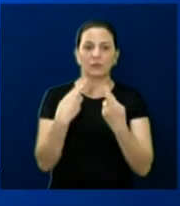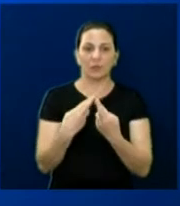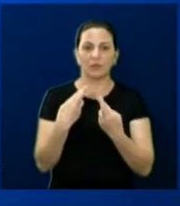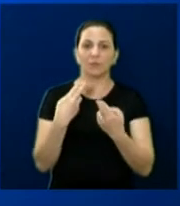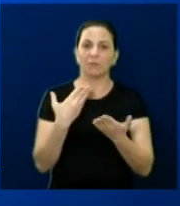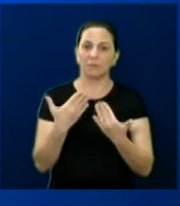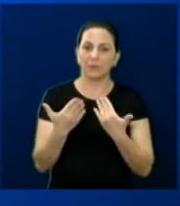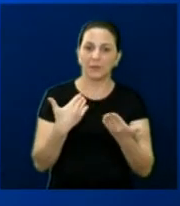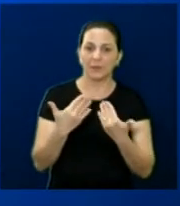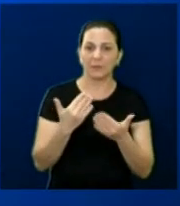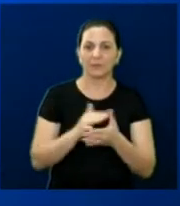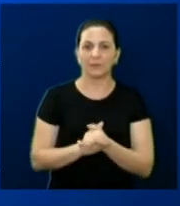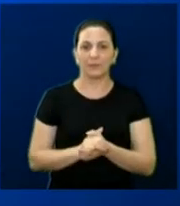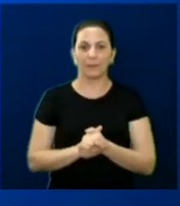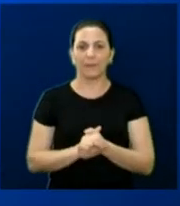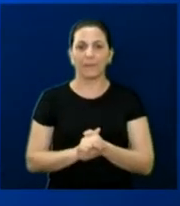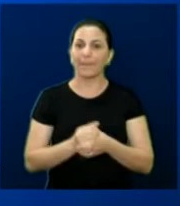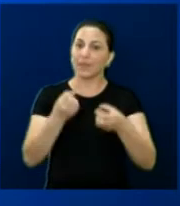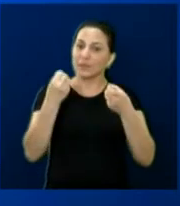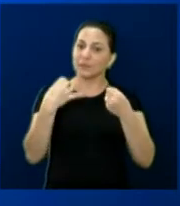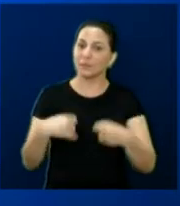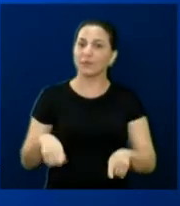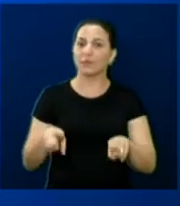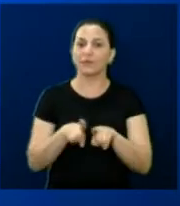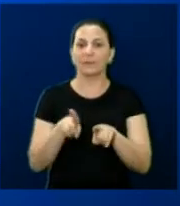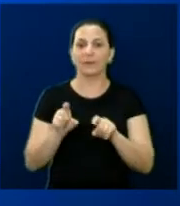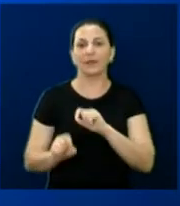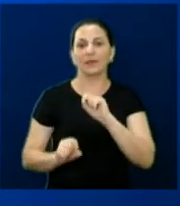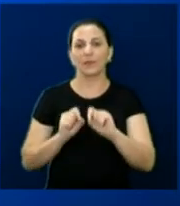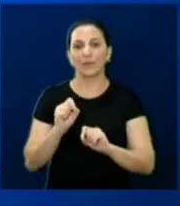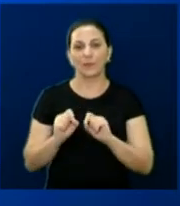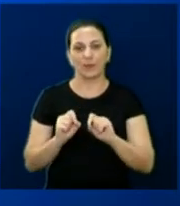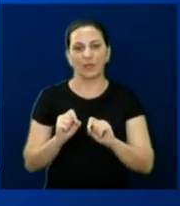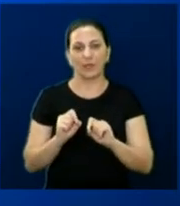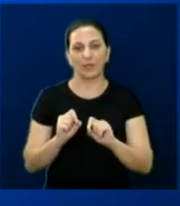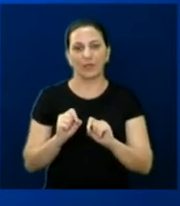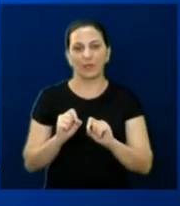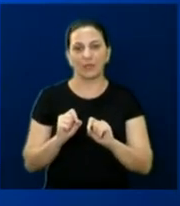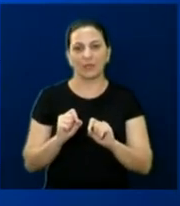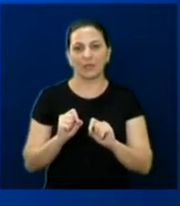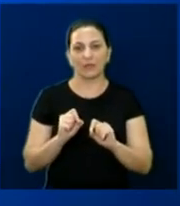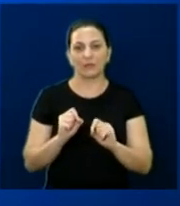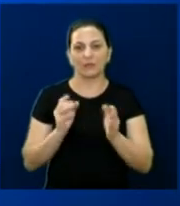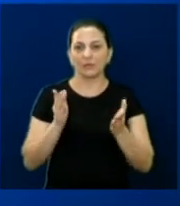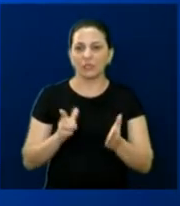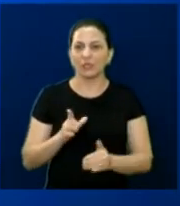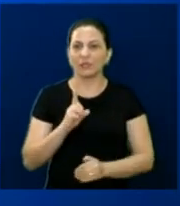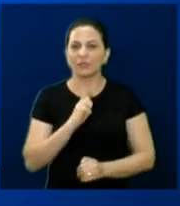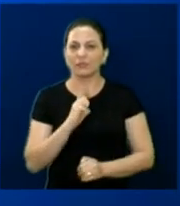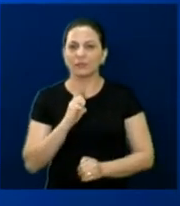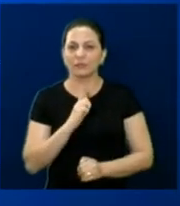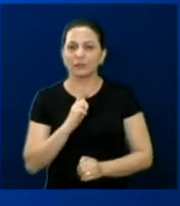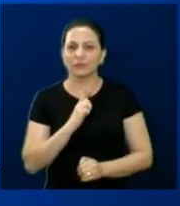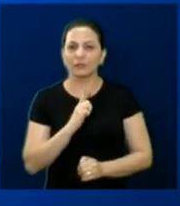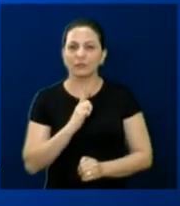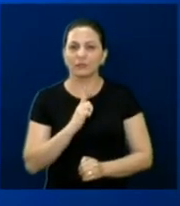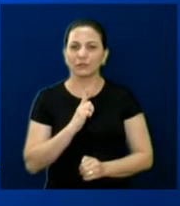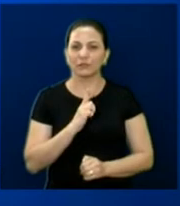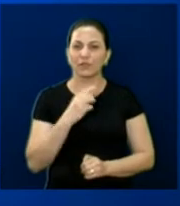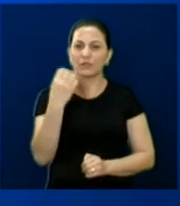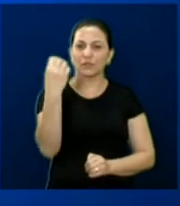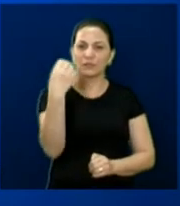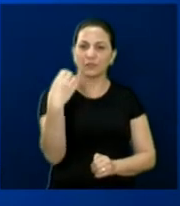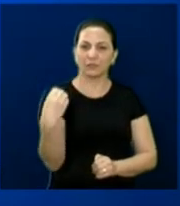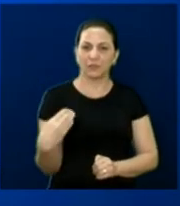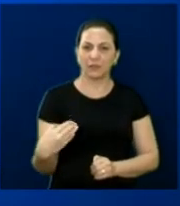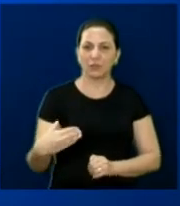também ele falou que estava colocando já, já tinha, estavam colocando o semáforo